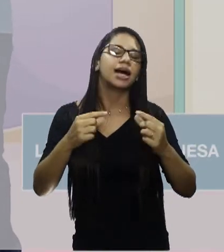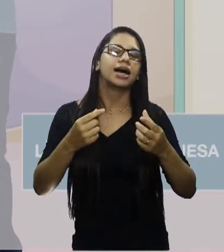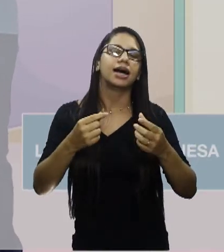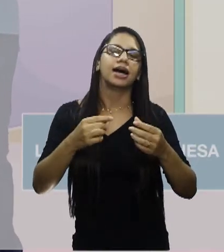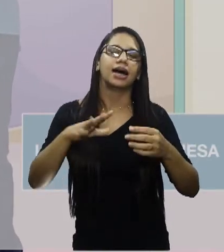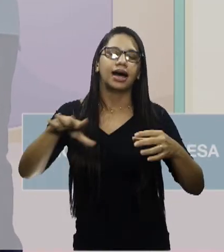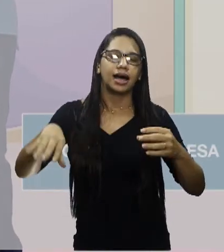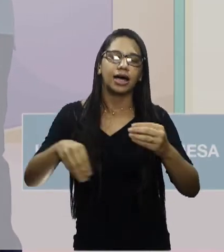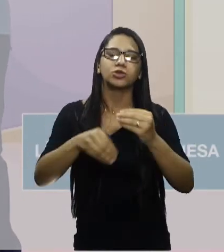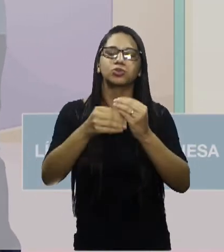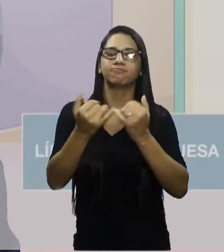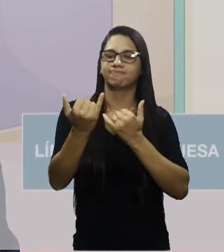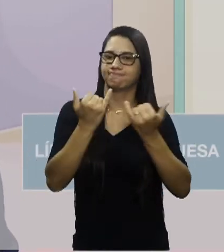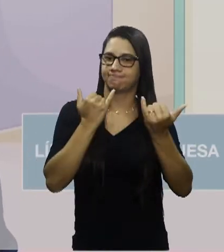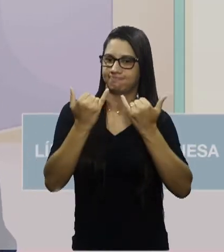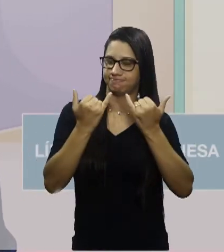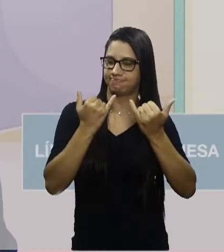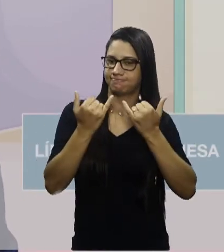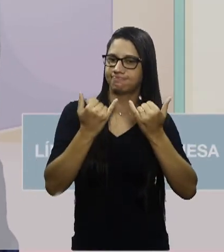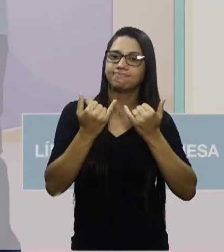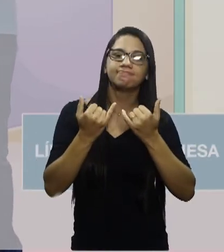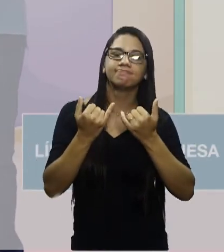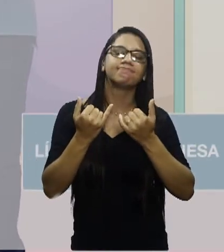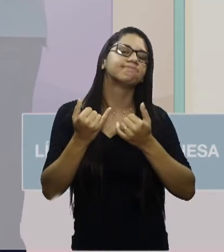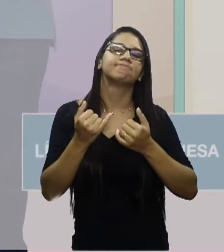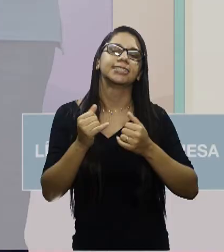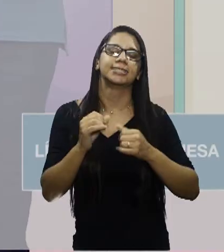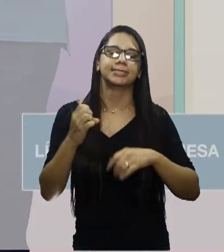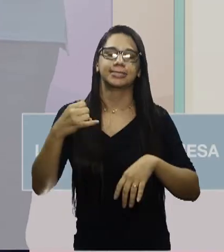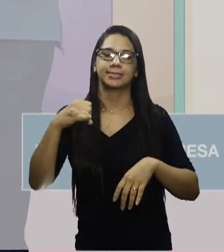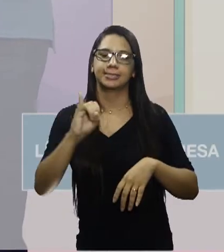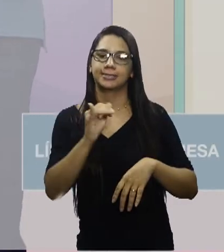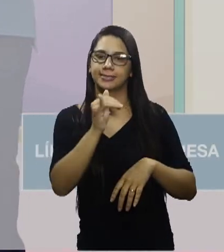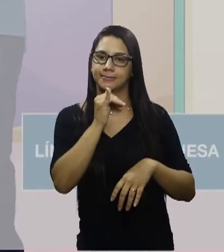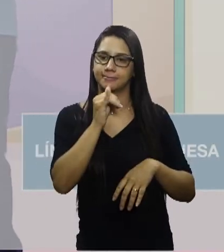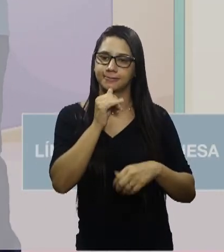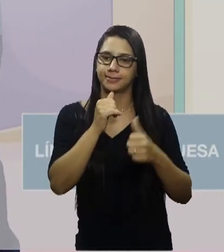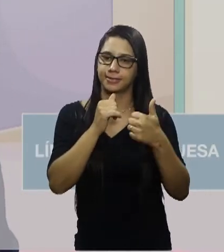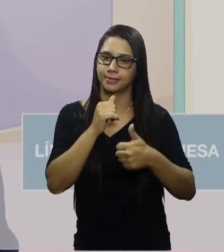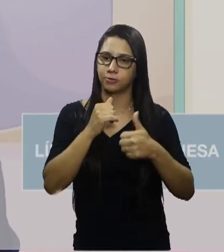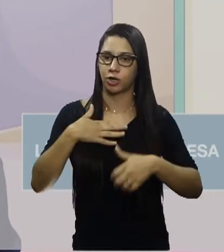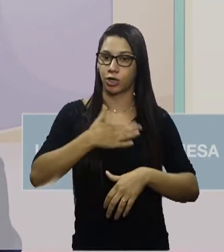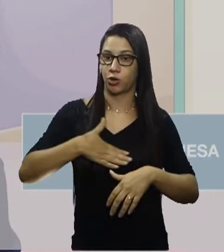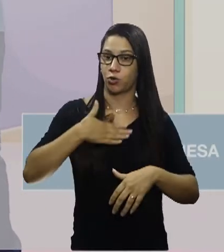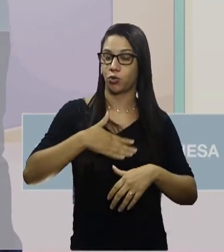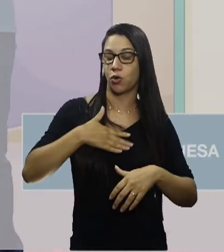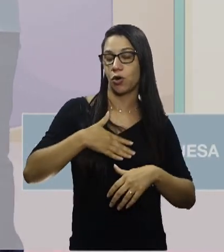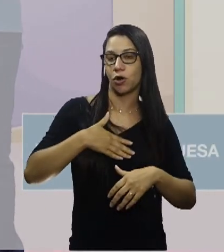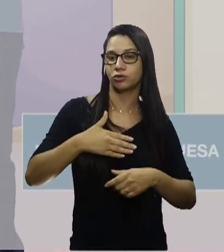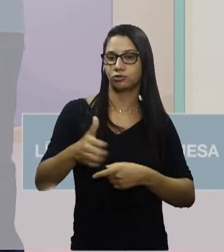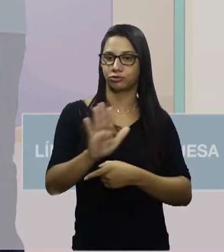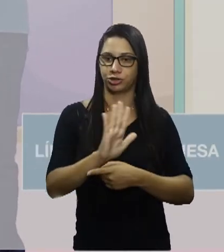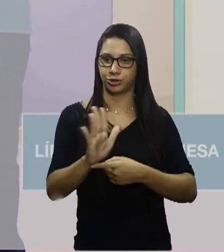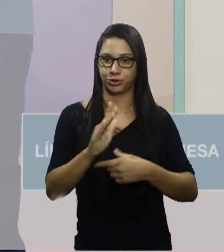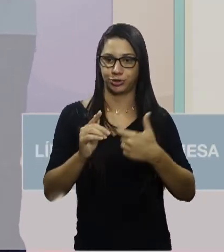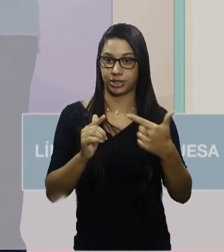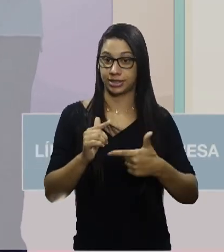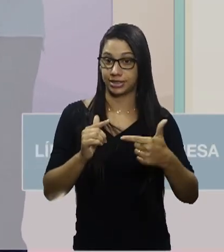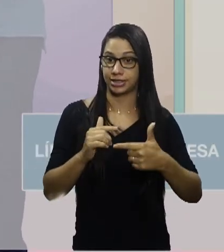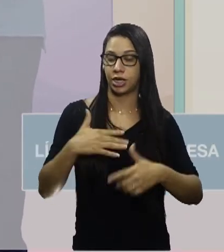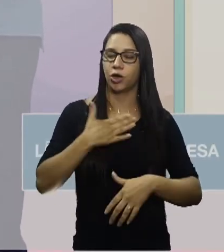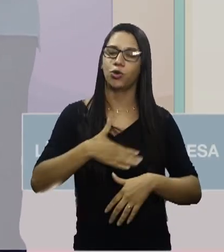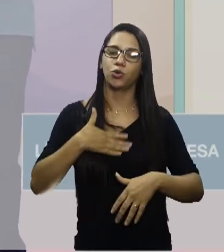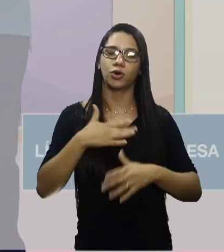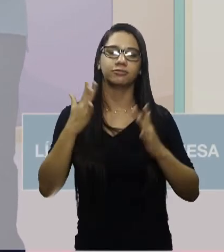de informação. Então, se a gente pegar, por exemplo, a primeira oração, eu gosto de cinema. E a segunda, eu gosto de